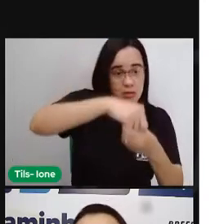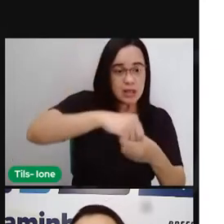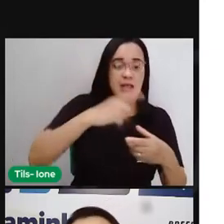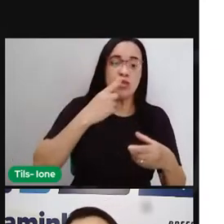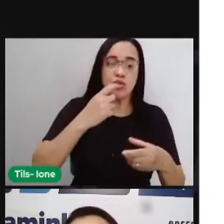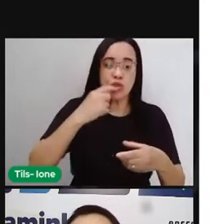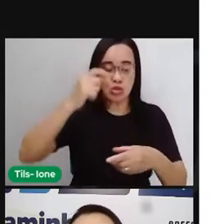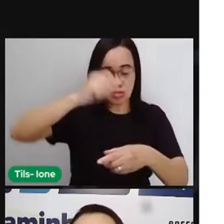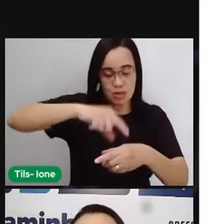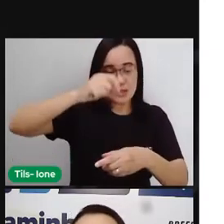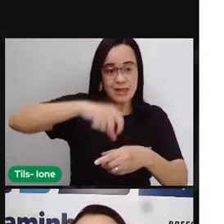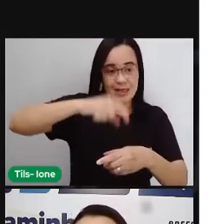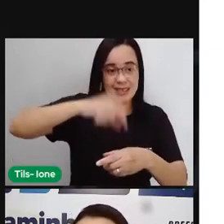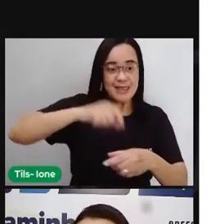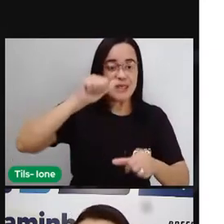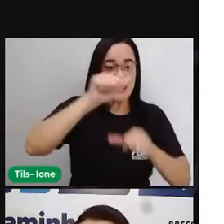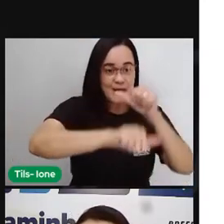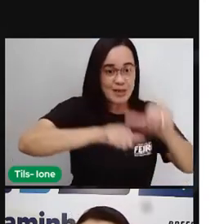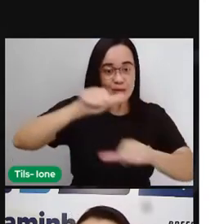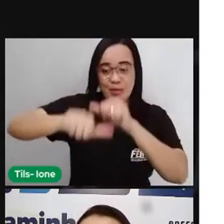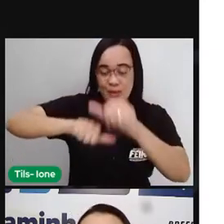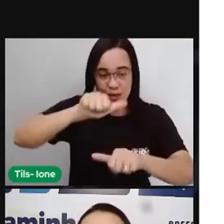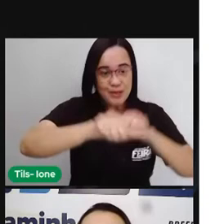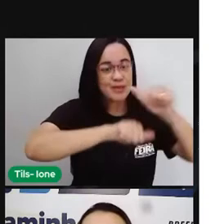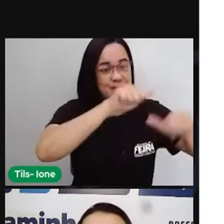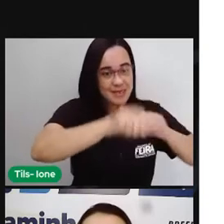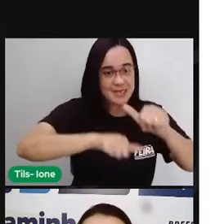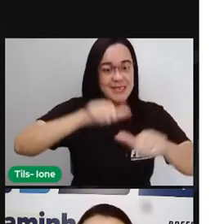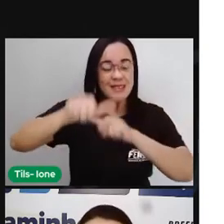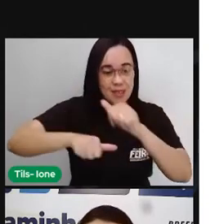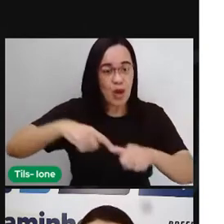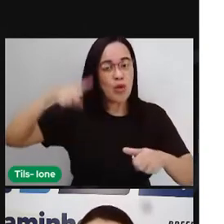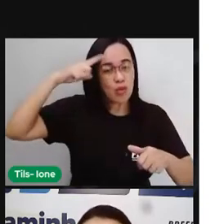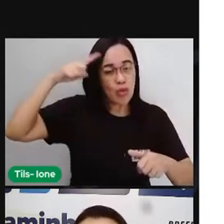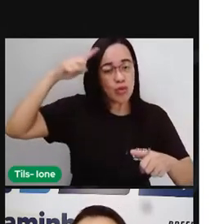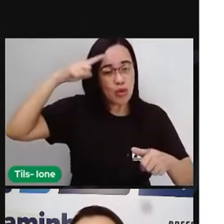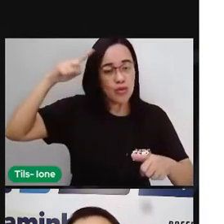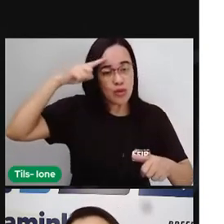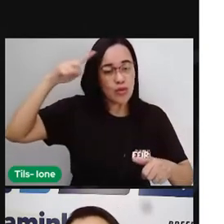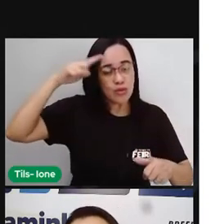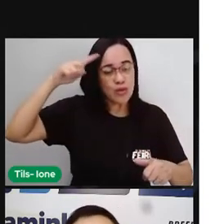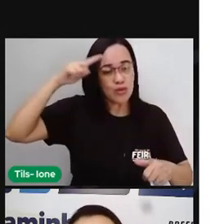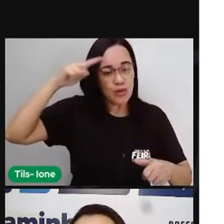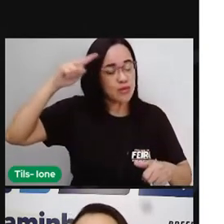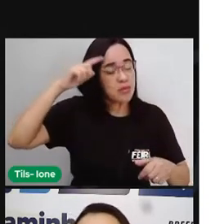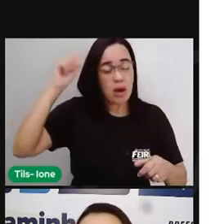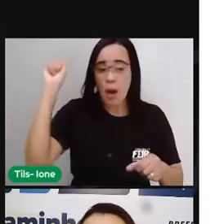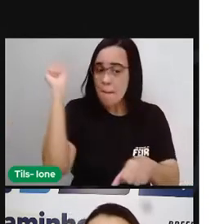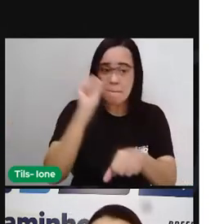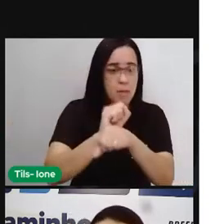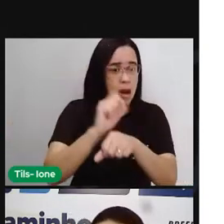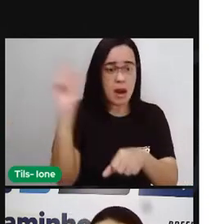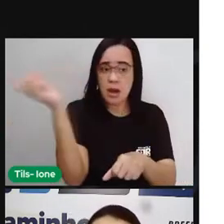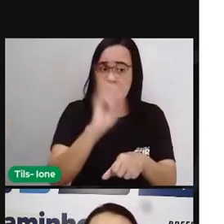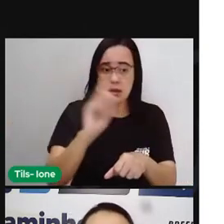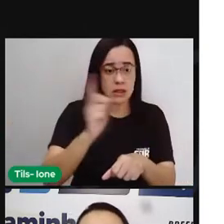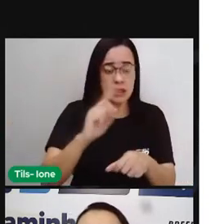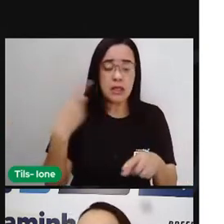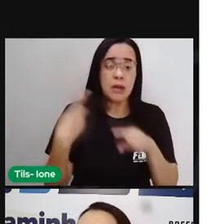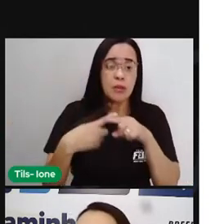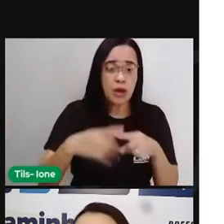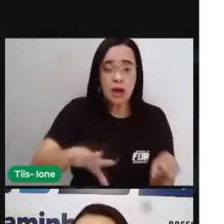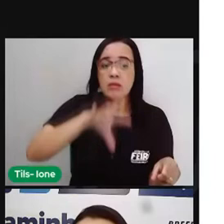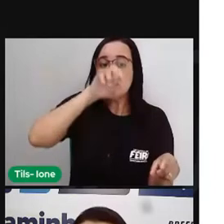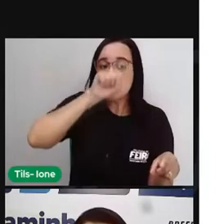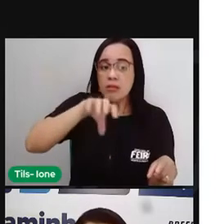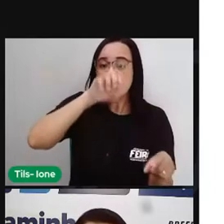E esse processo é algo que está acontecendo todo o tempo, né? É algo que não para. A gente não para de respirar e o sangue